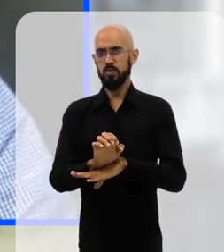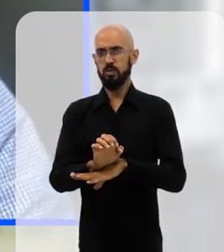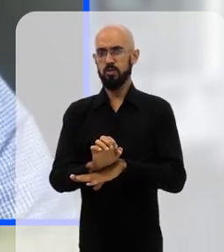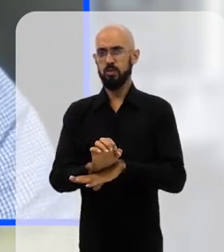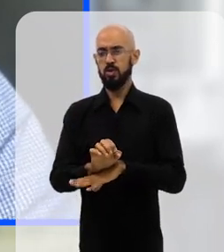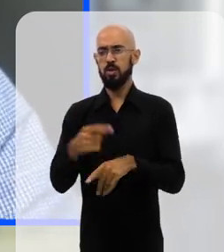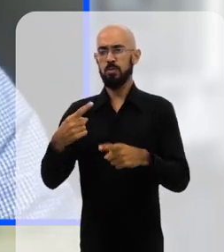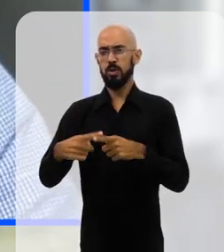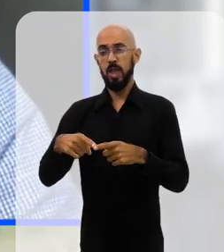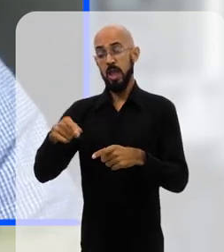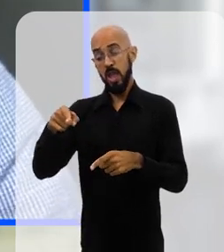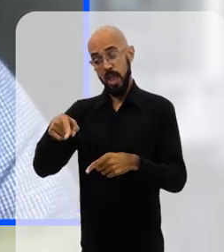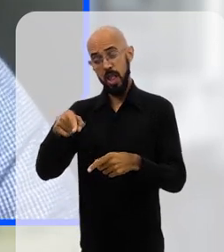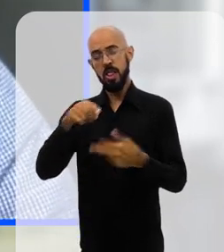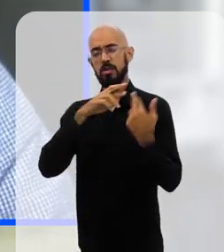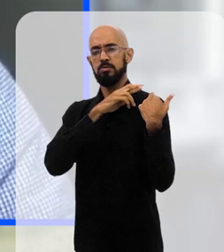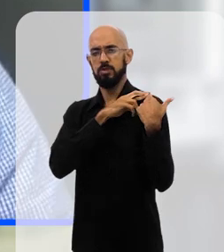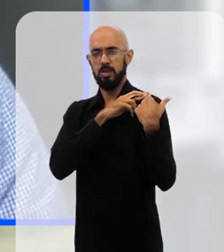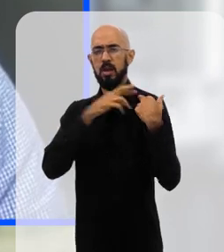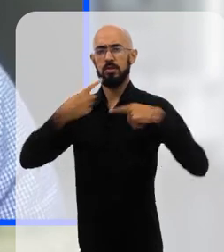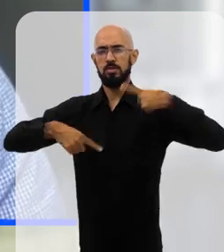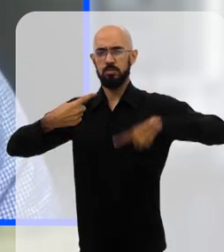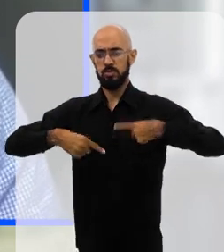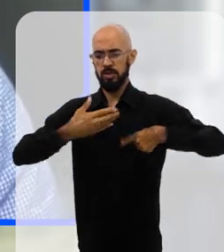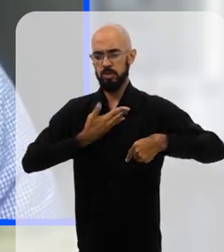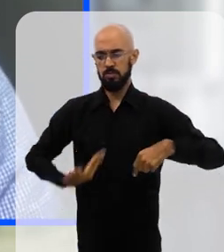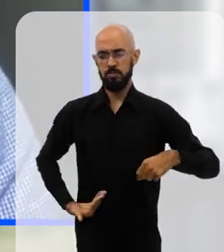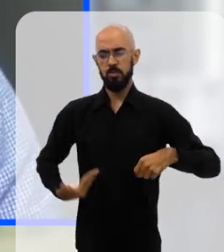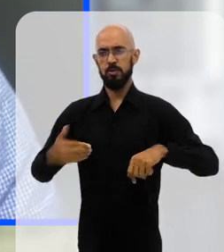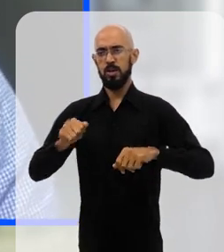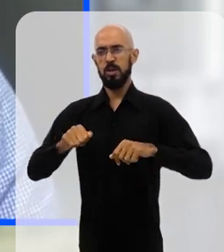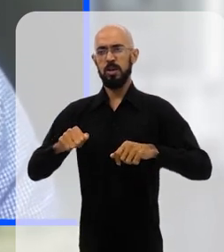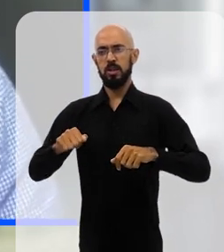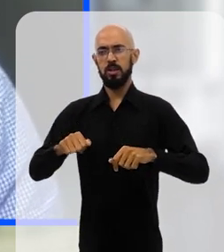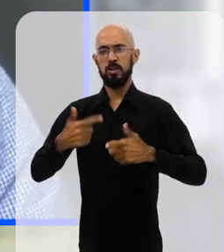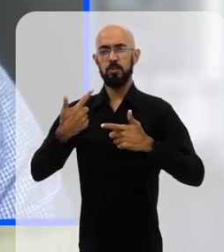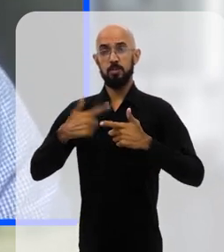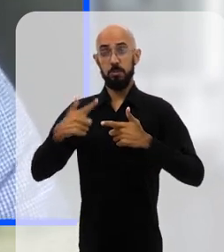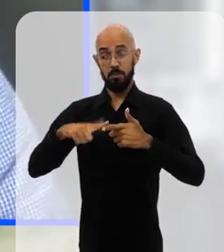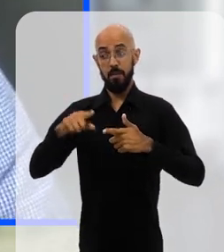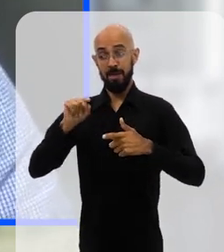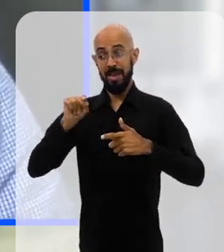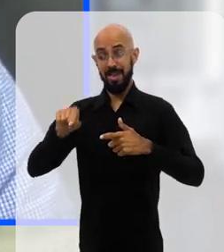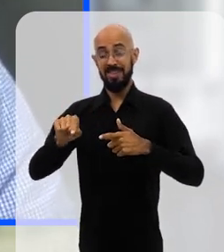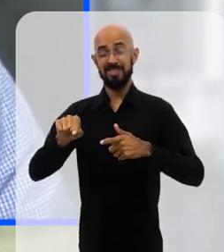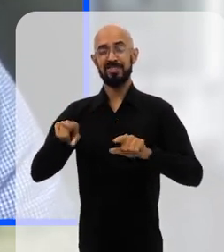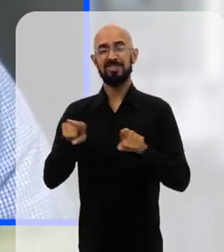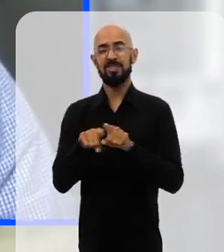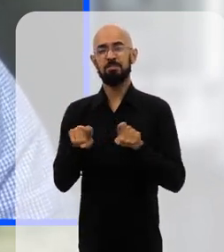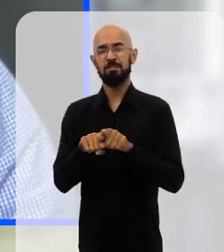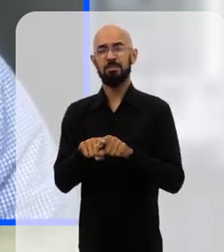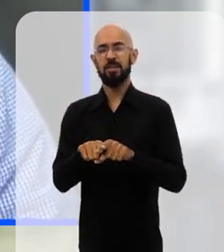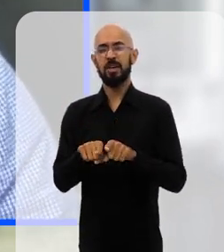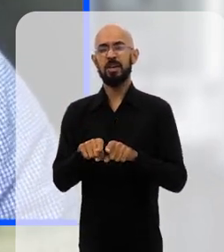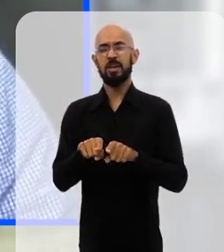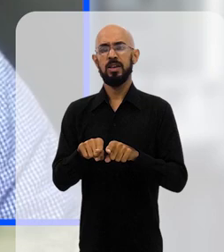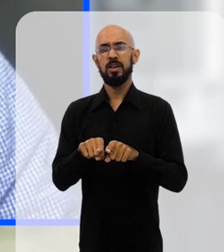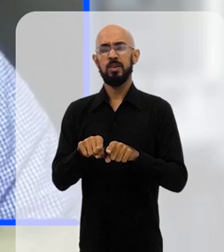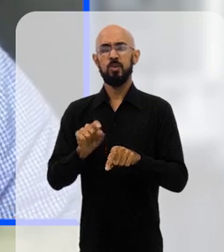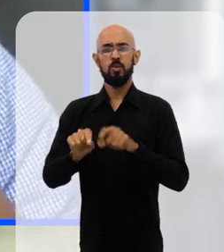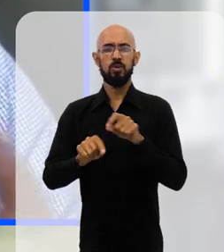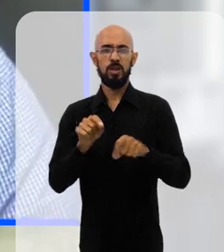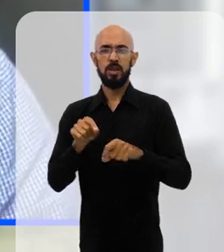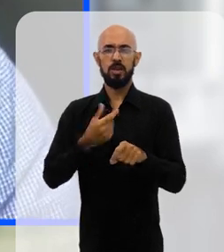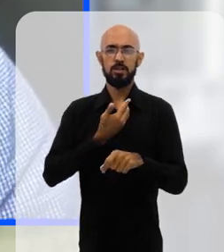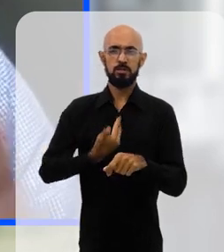Estado, ele é o responsável pelas políticas públicas, nesse caso, especificamente da tragédia de Petrópolis, mas com